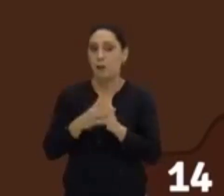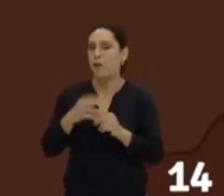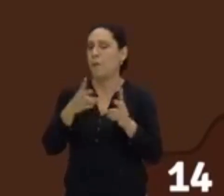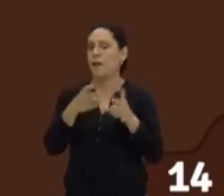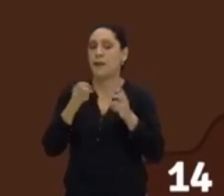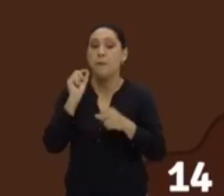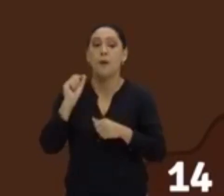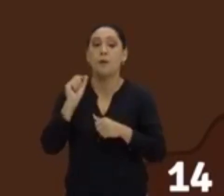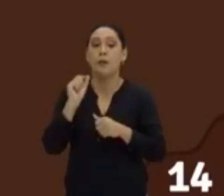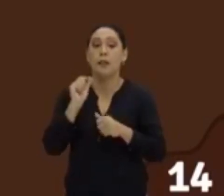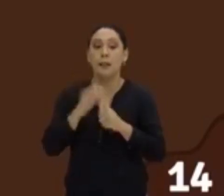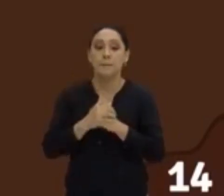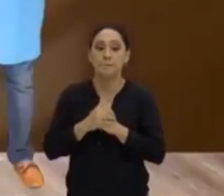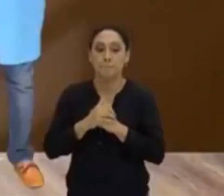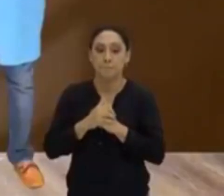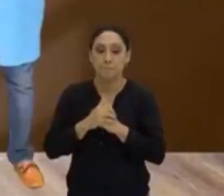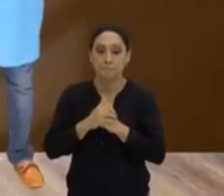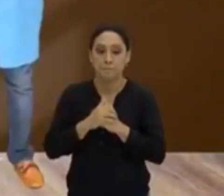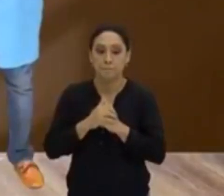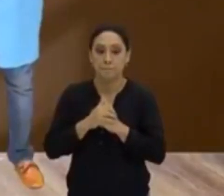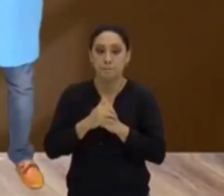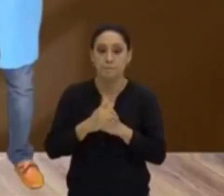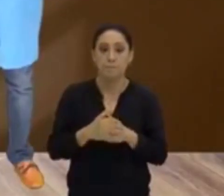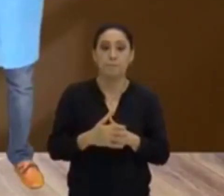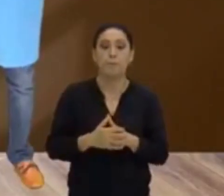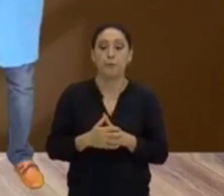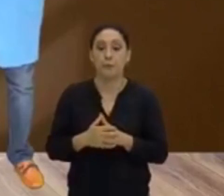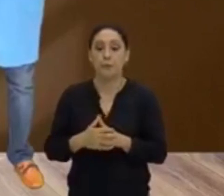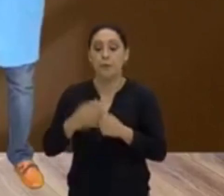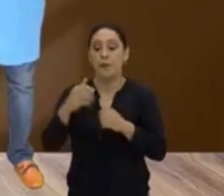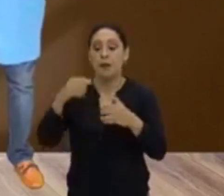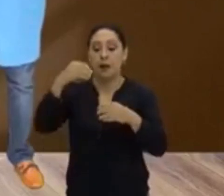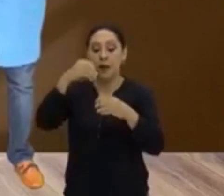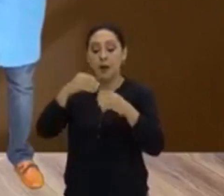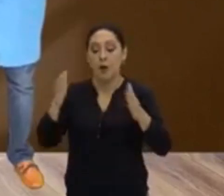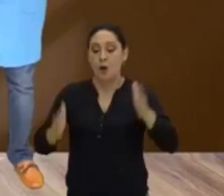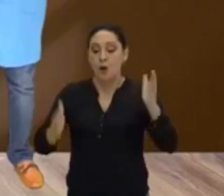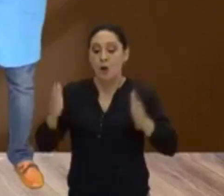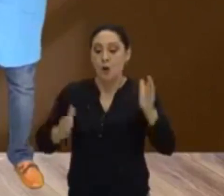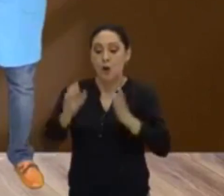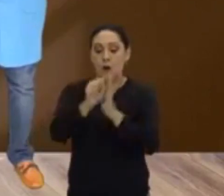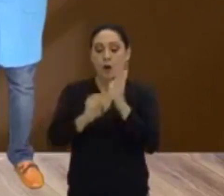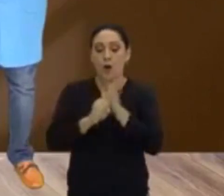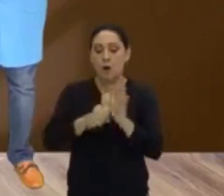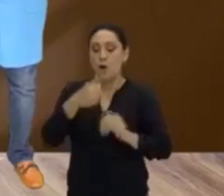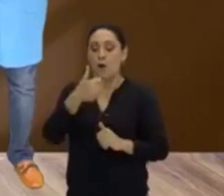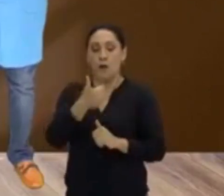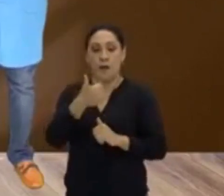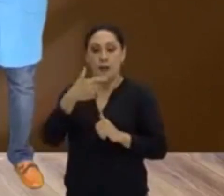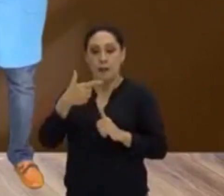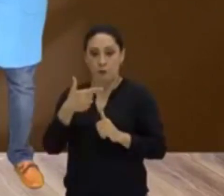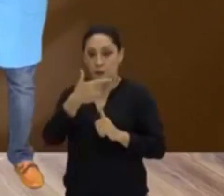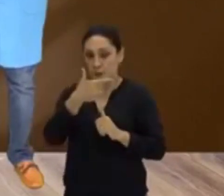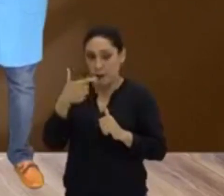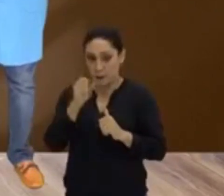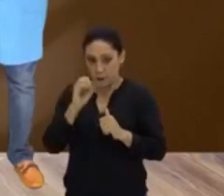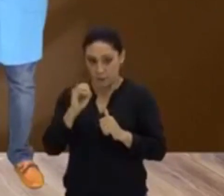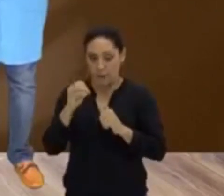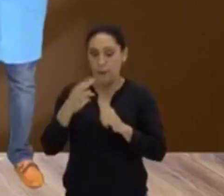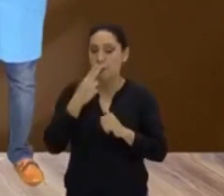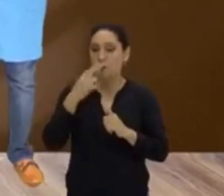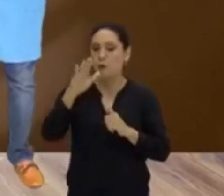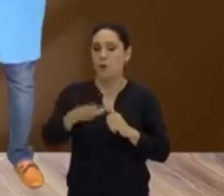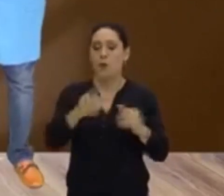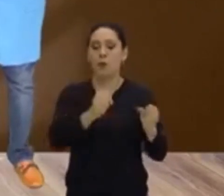no século XX, o Hitler chega ao poder na Alemanha,